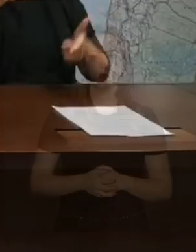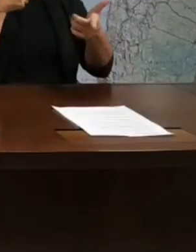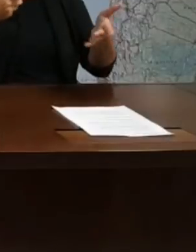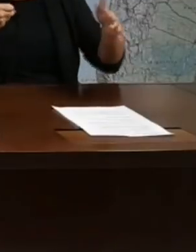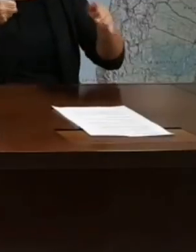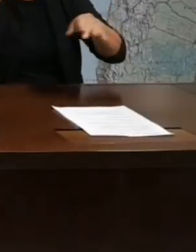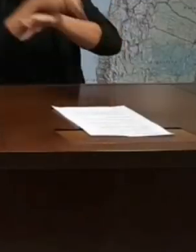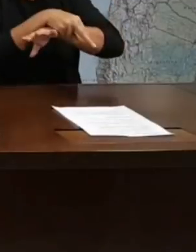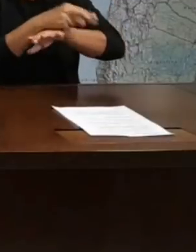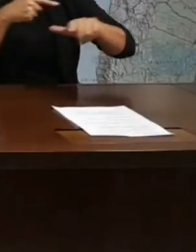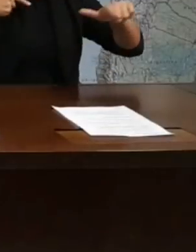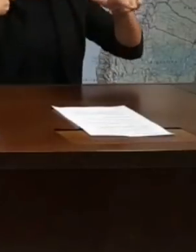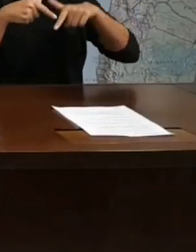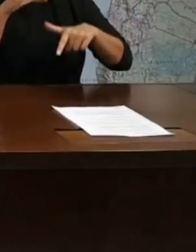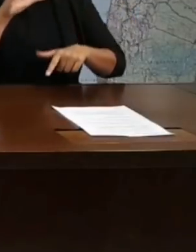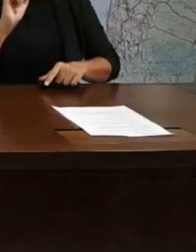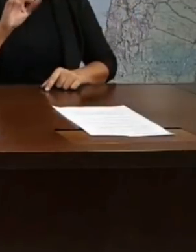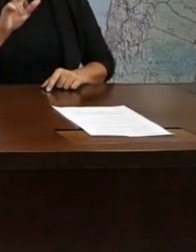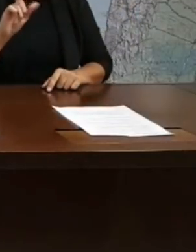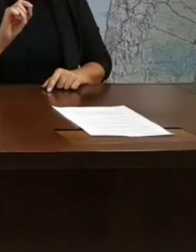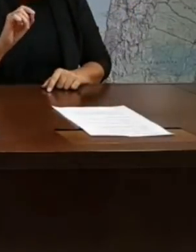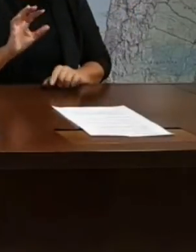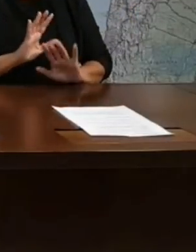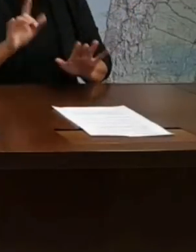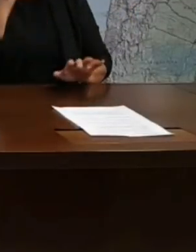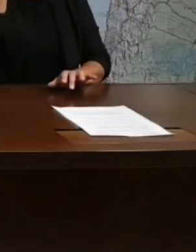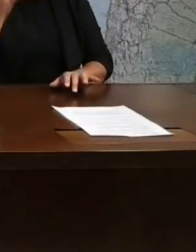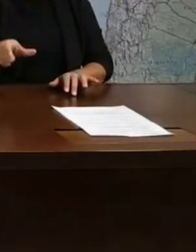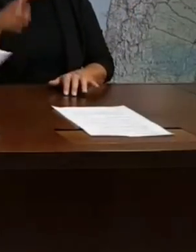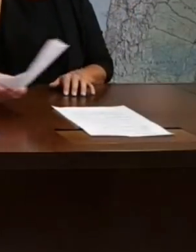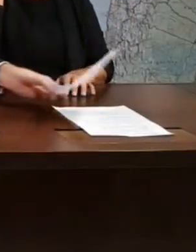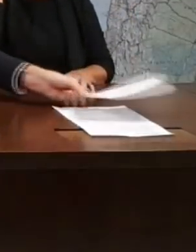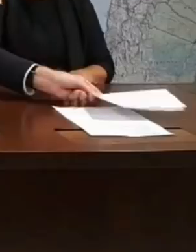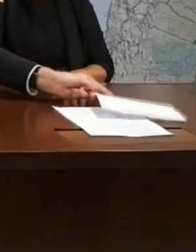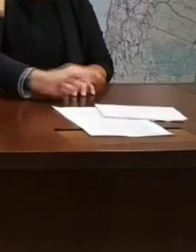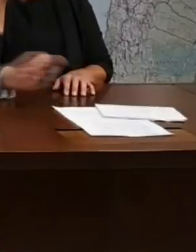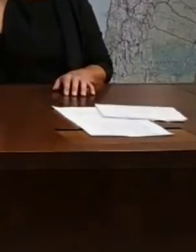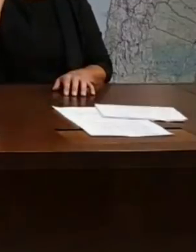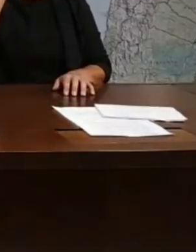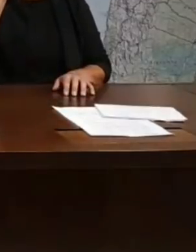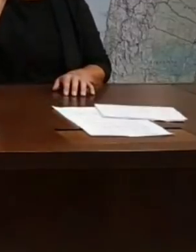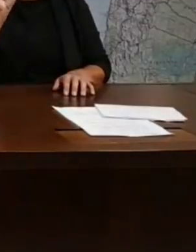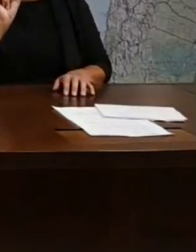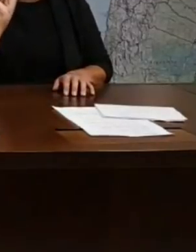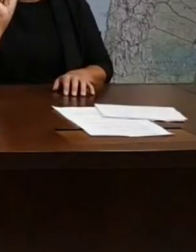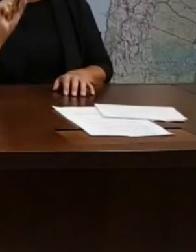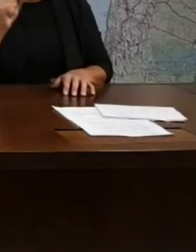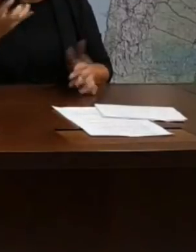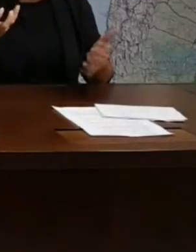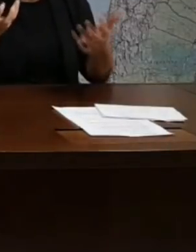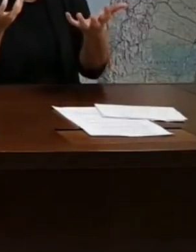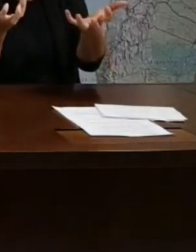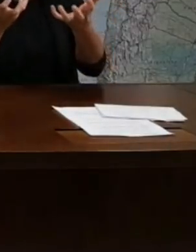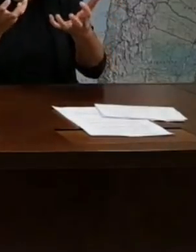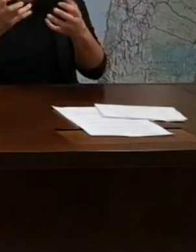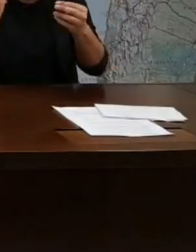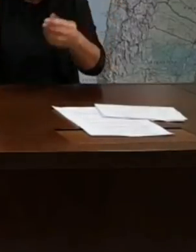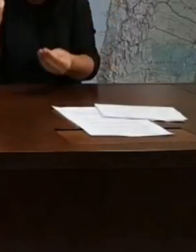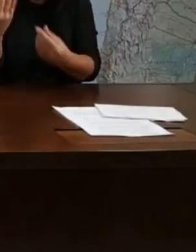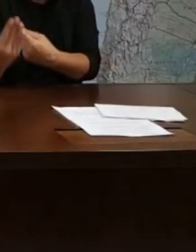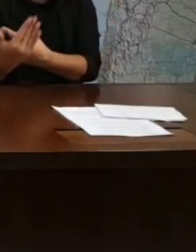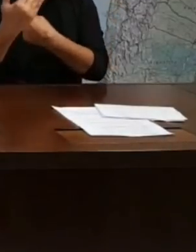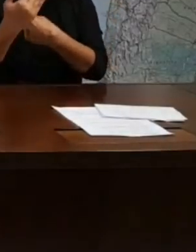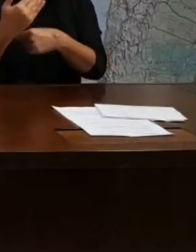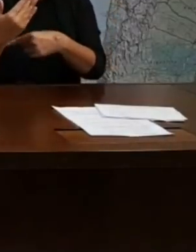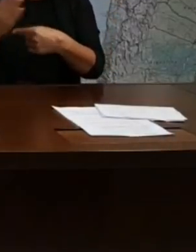Eles têm o perfeito entendimento de que querem colaborar não